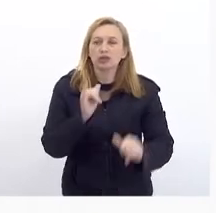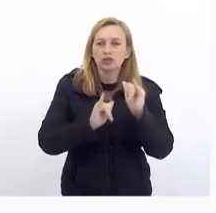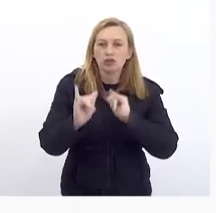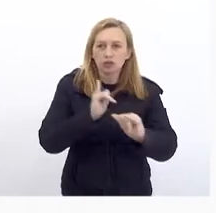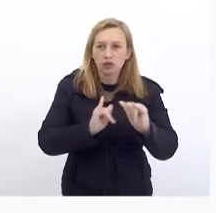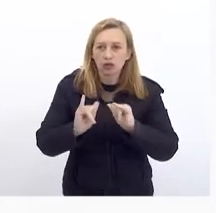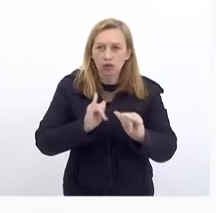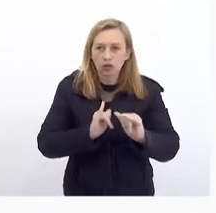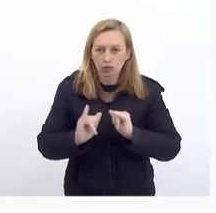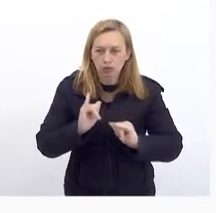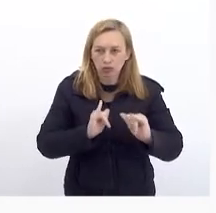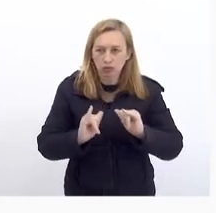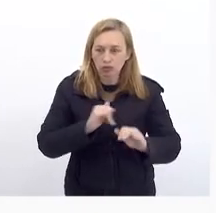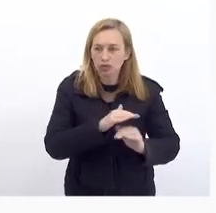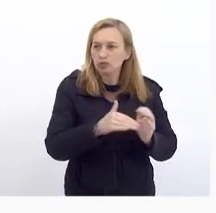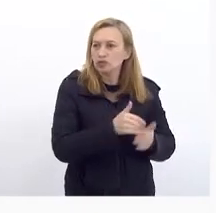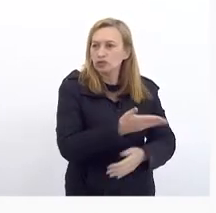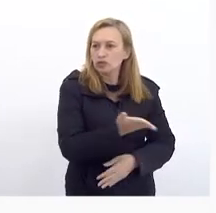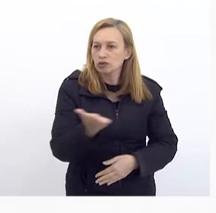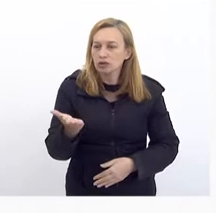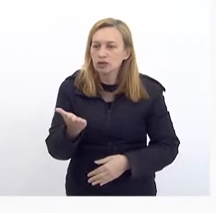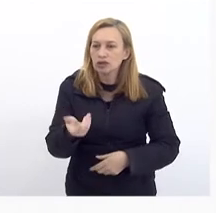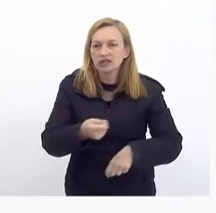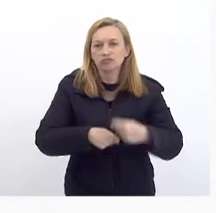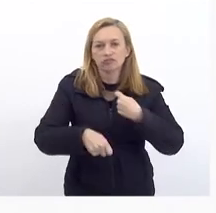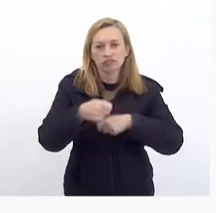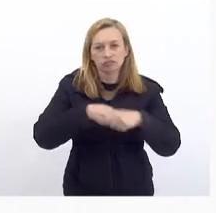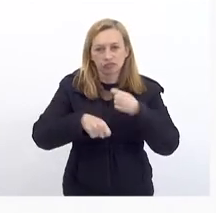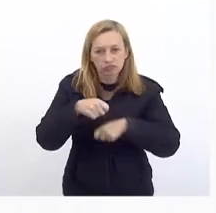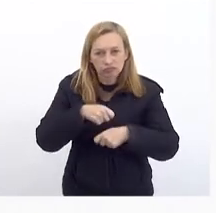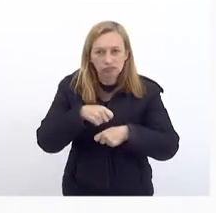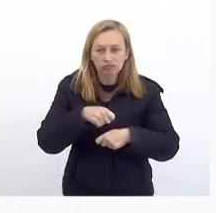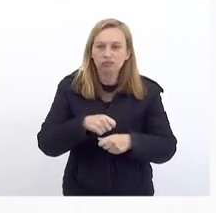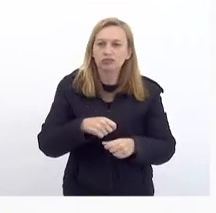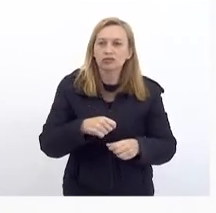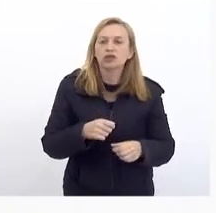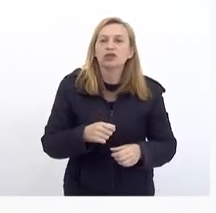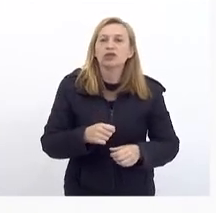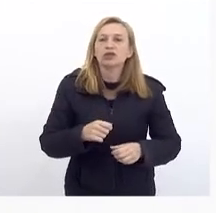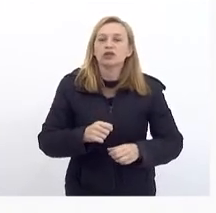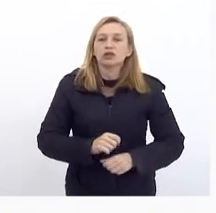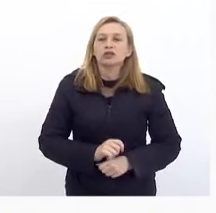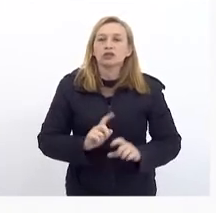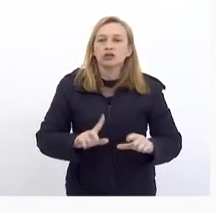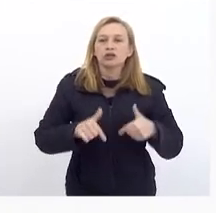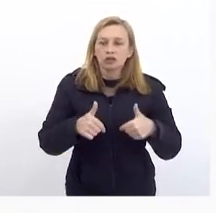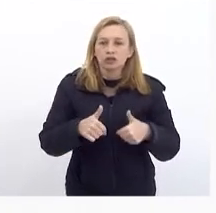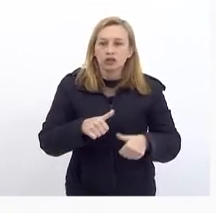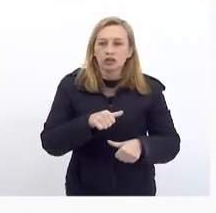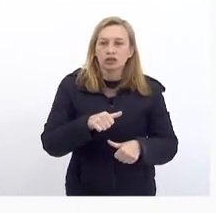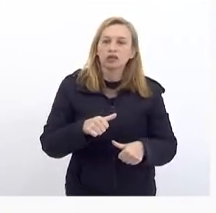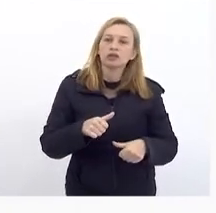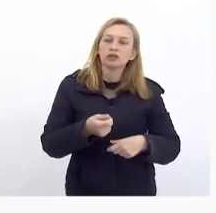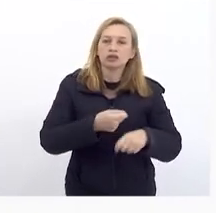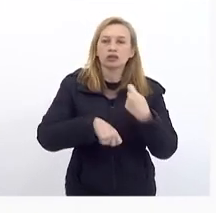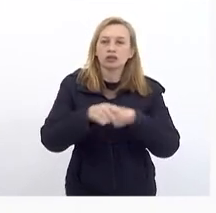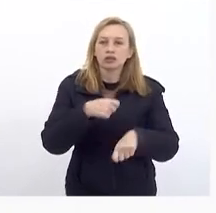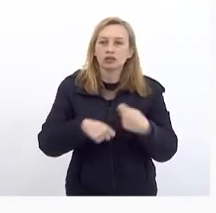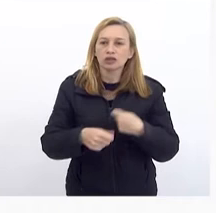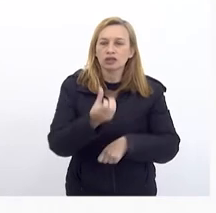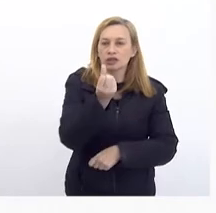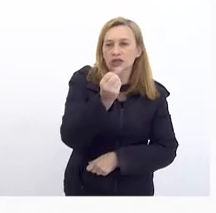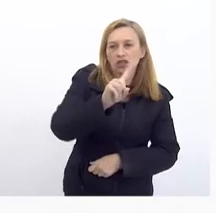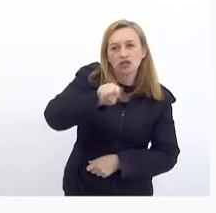senhores Que Essa redução Da administração Da função Administração Foi na ordem De 6